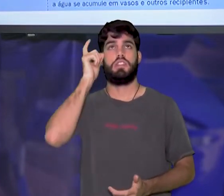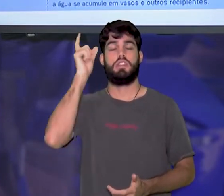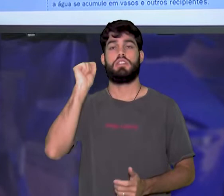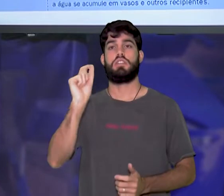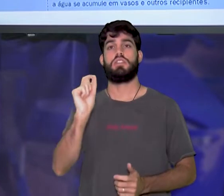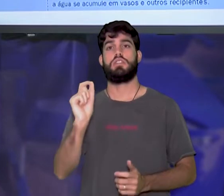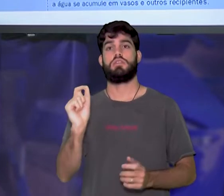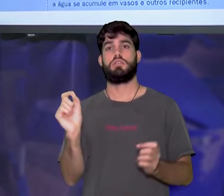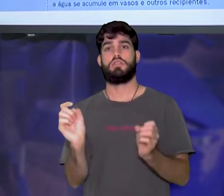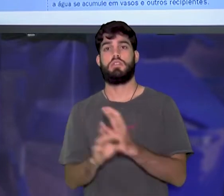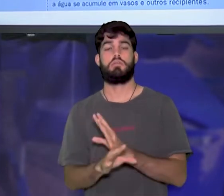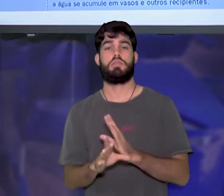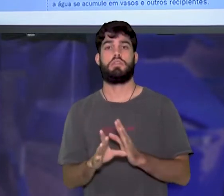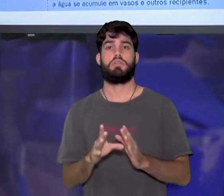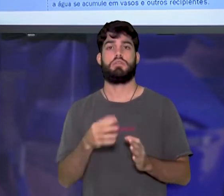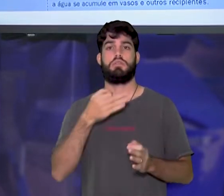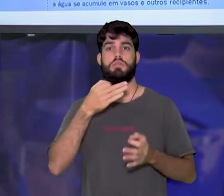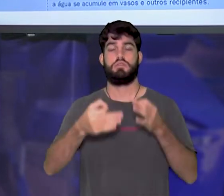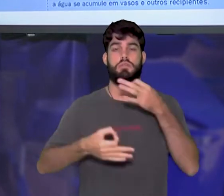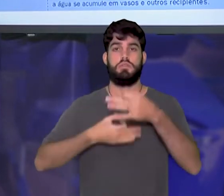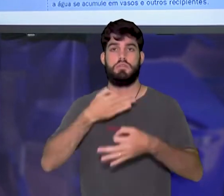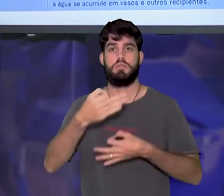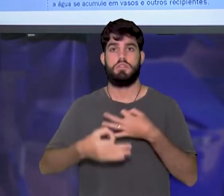argumentos ou de informações.